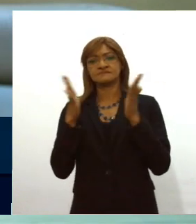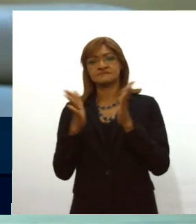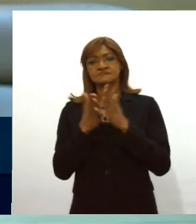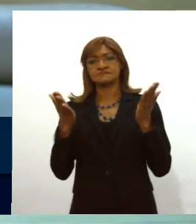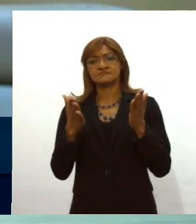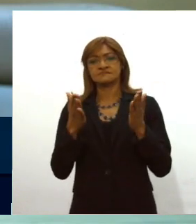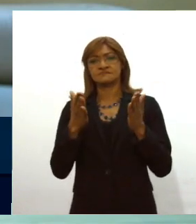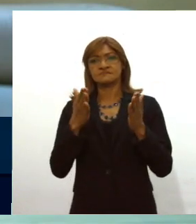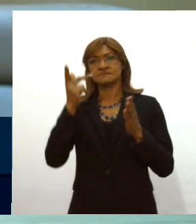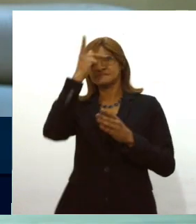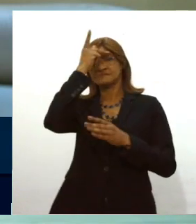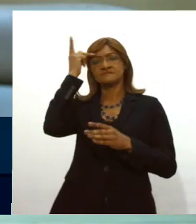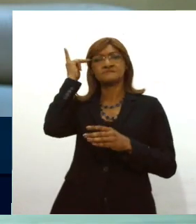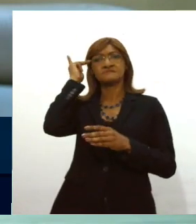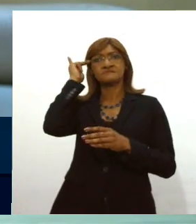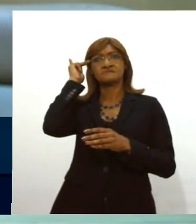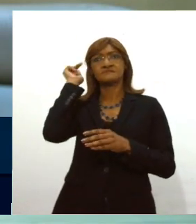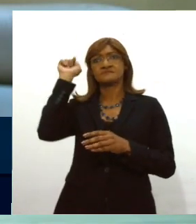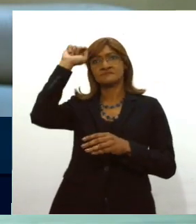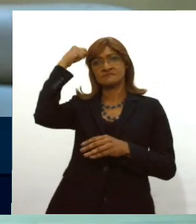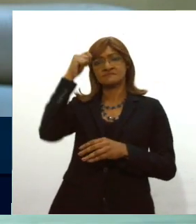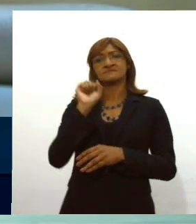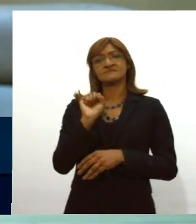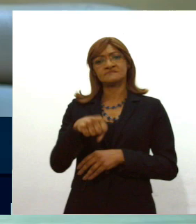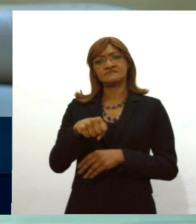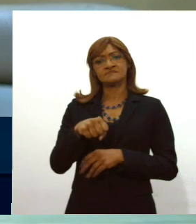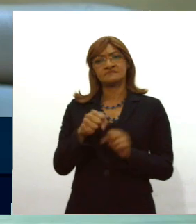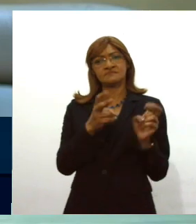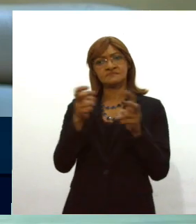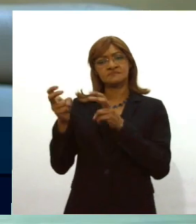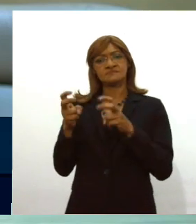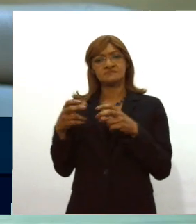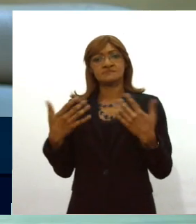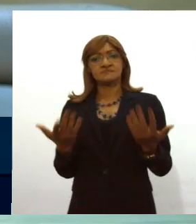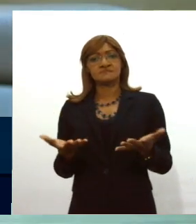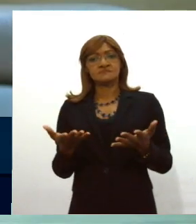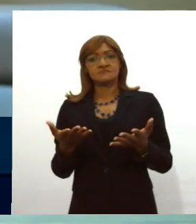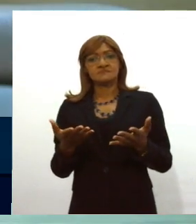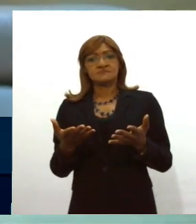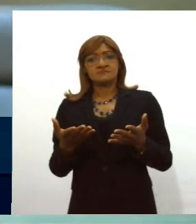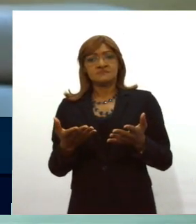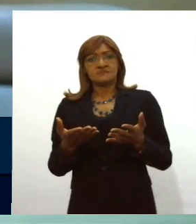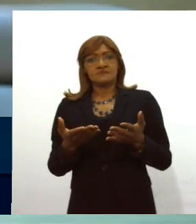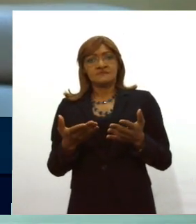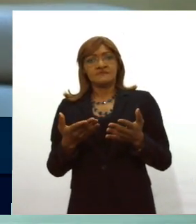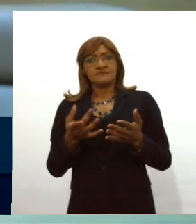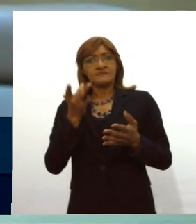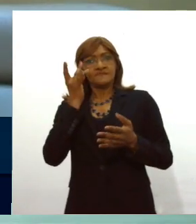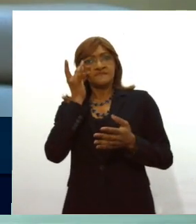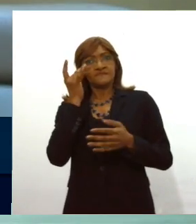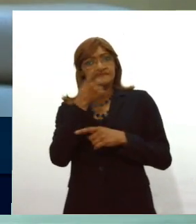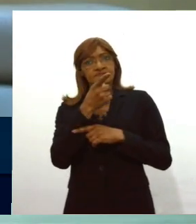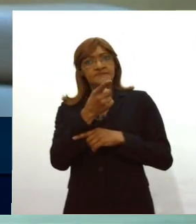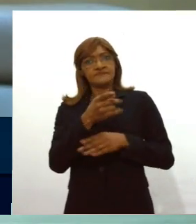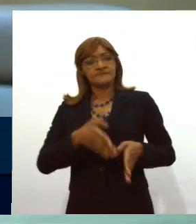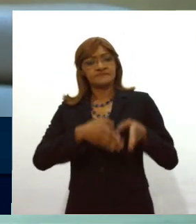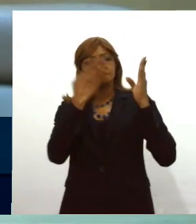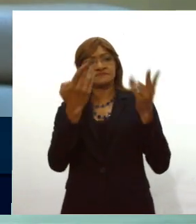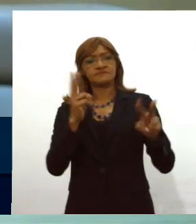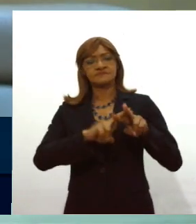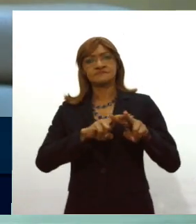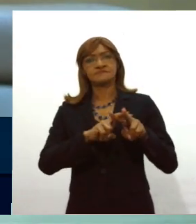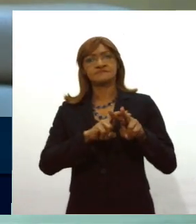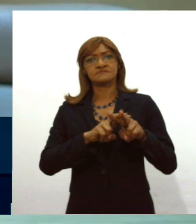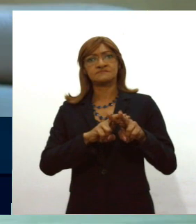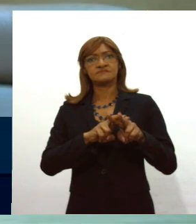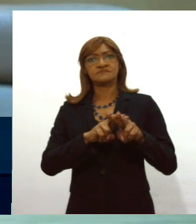negros, sim, vá olhar os motivos, não precise ir muito longe, vá no presídio para saber